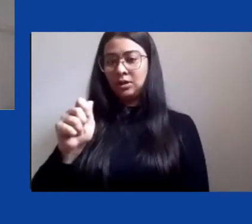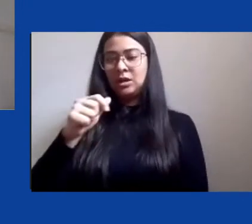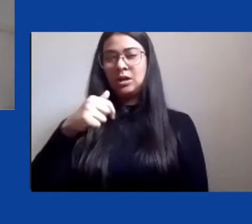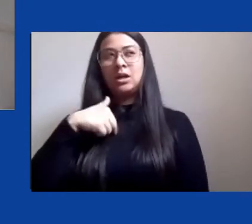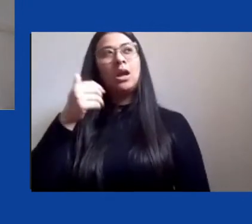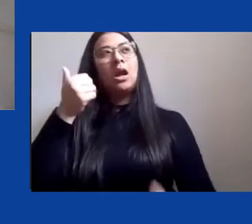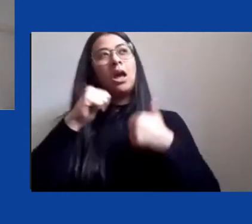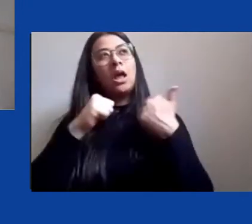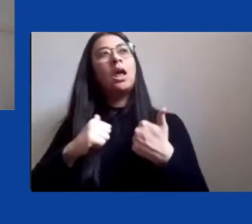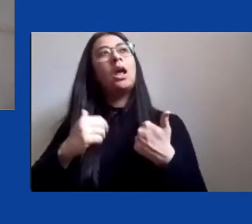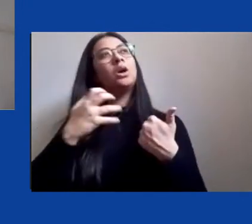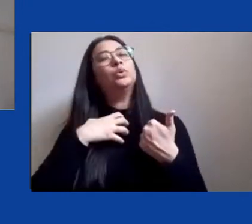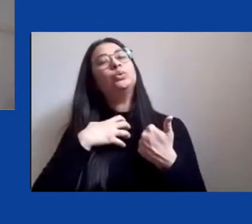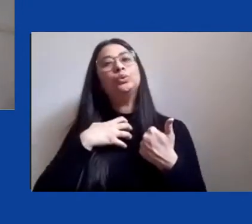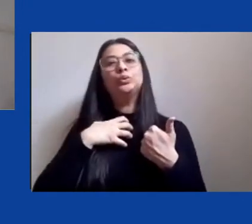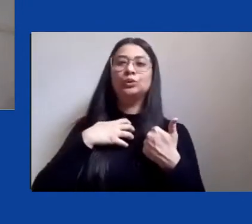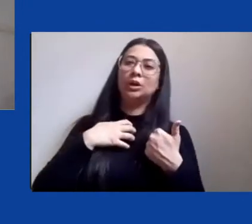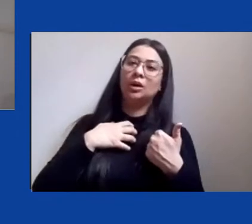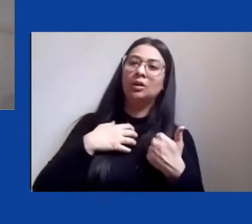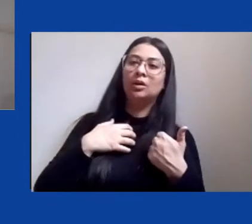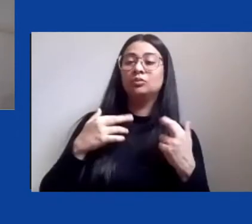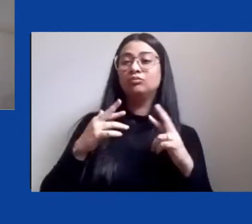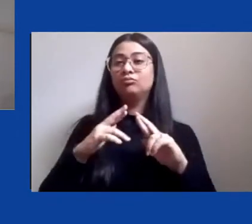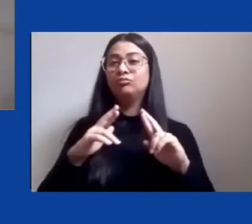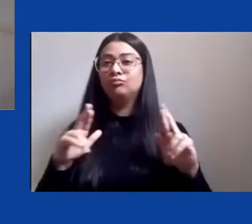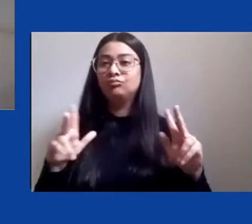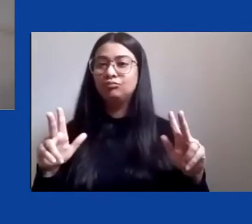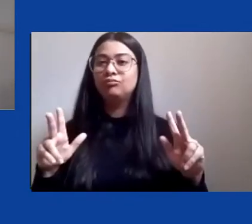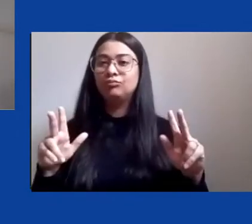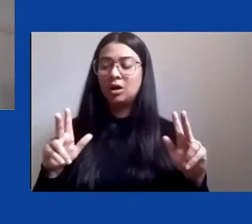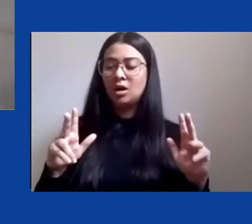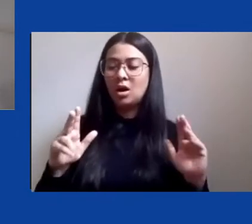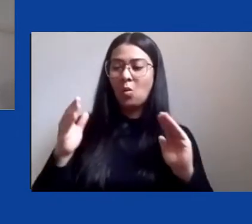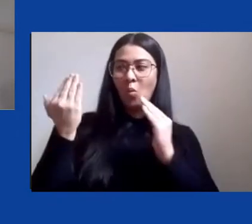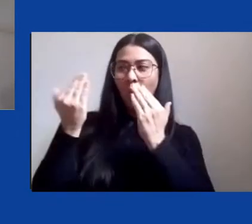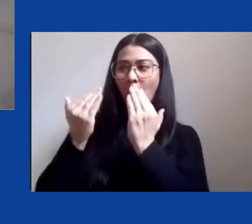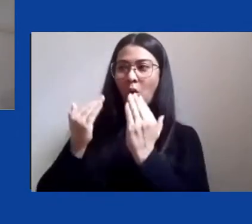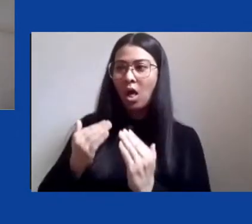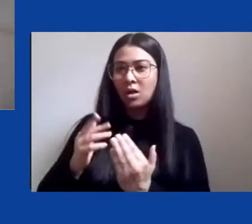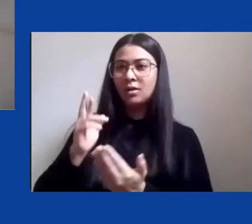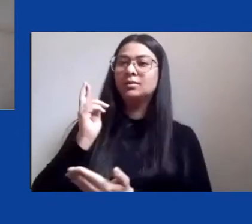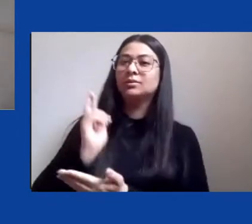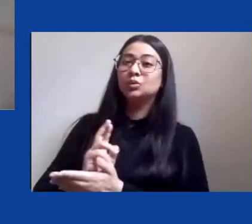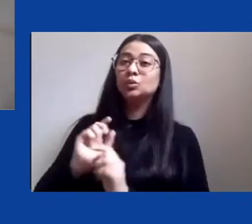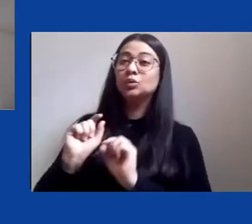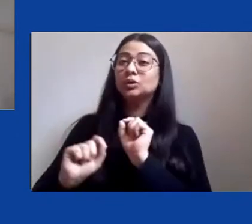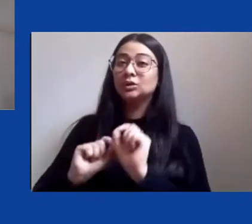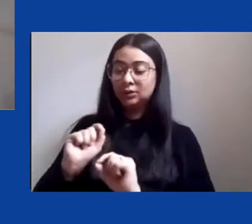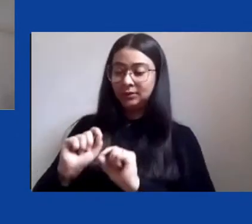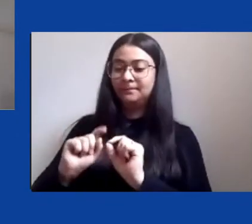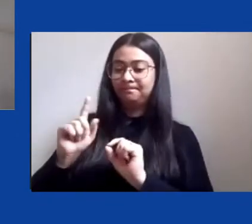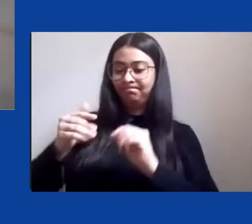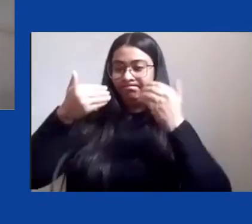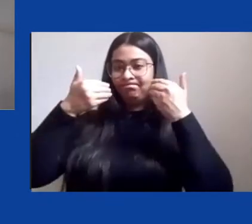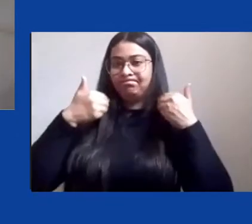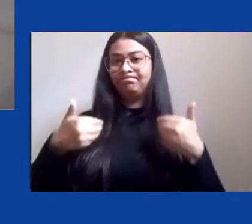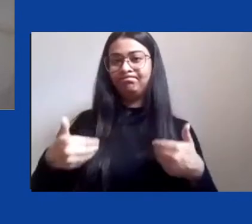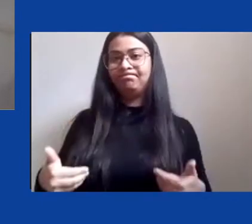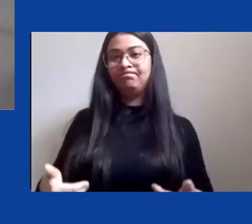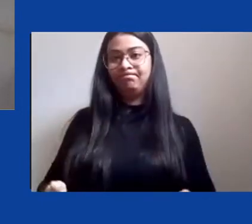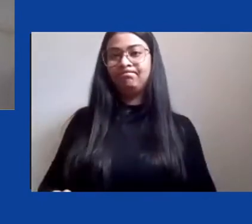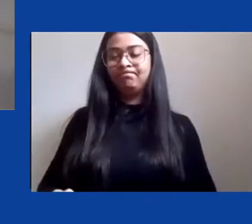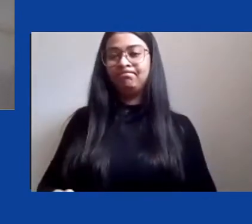muito distinta de uma análise real do que eram os corpos dos indígenas mas